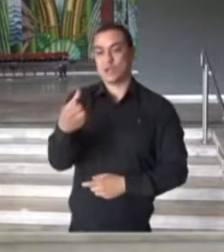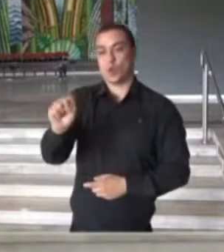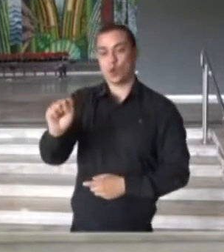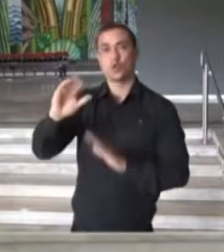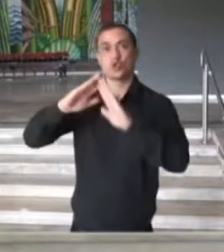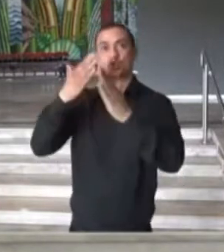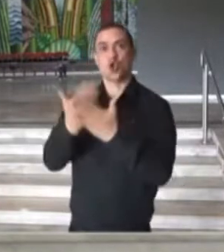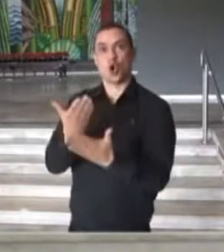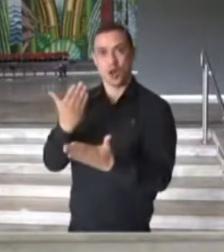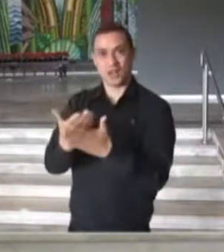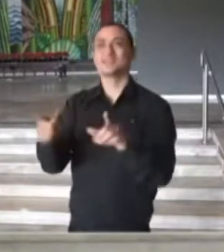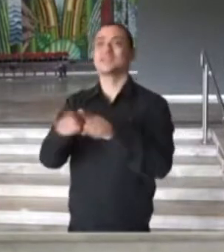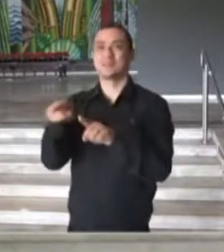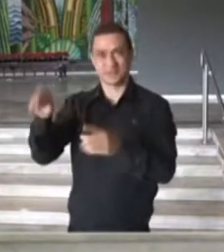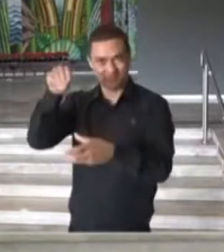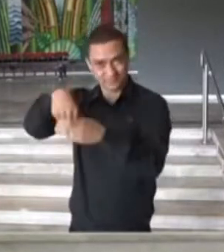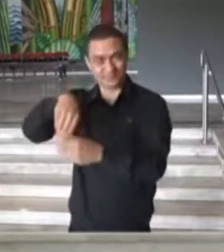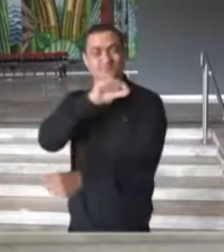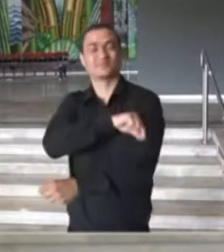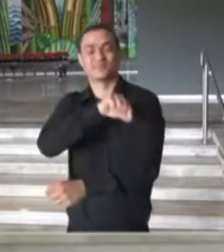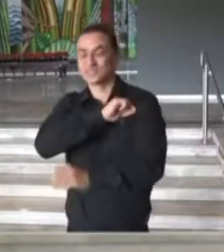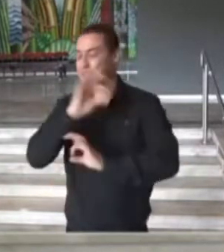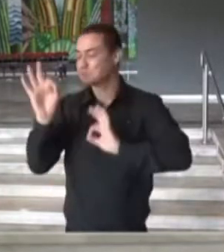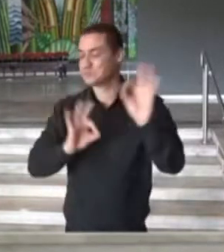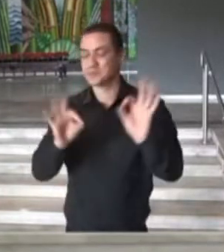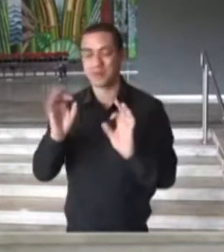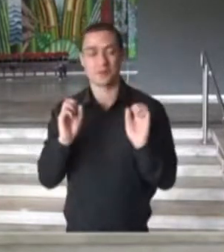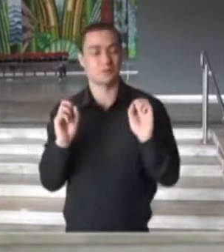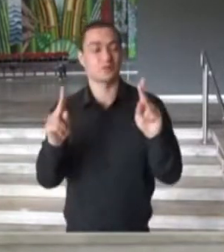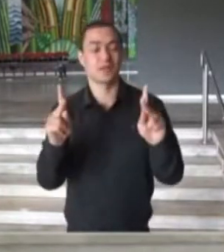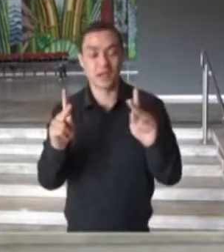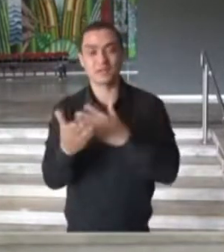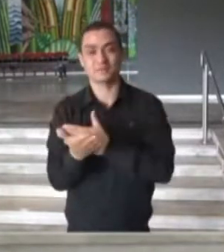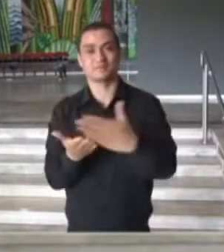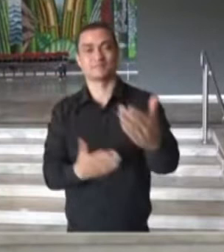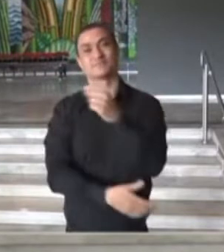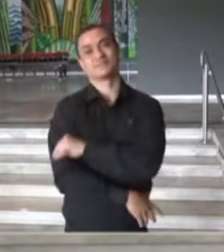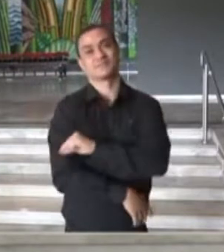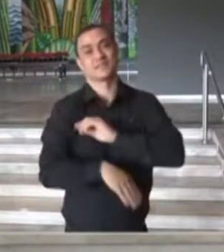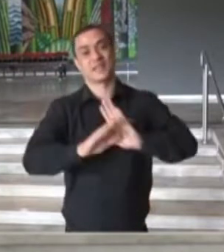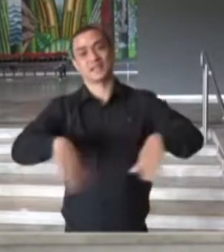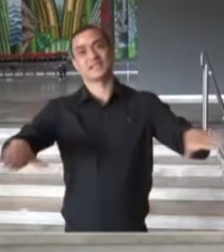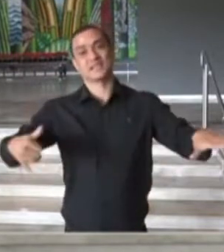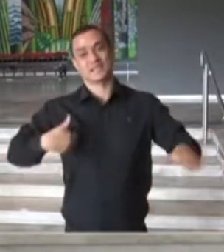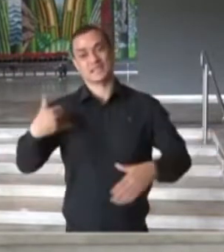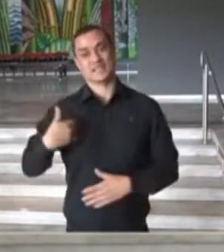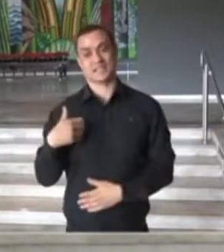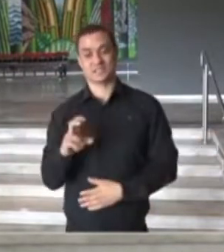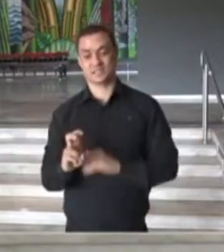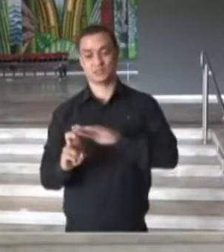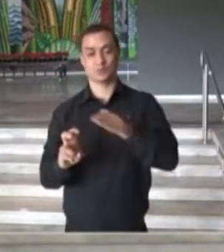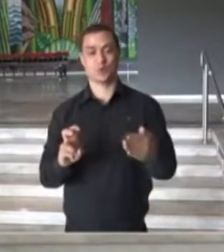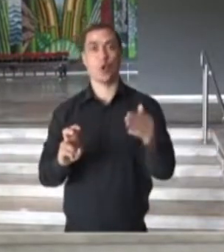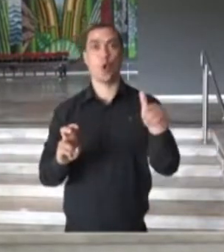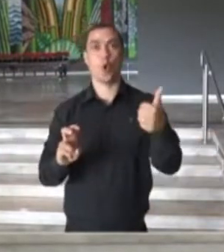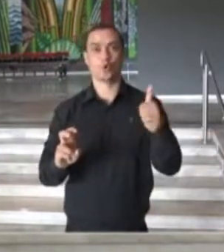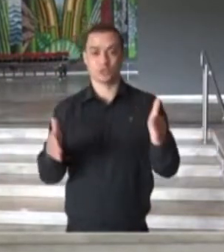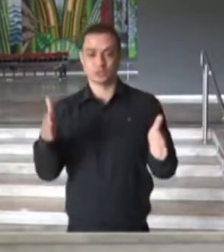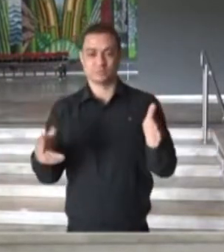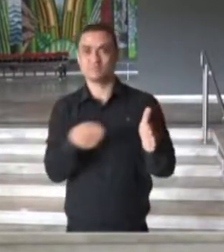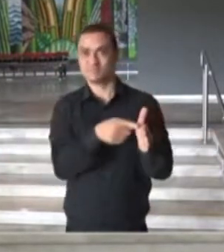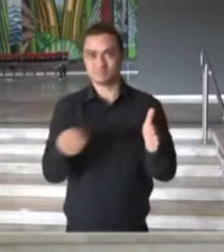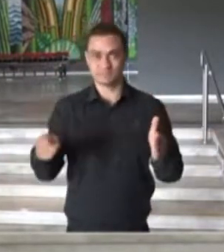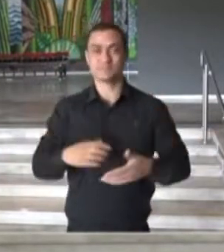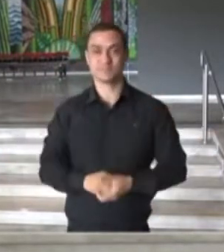e estaduais que já estão preparados para a vacinação de crianças nesta faixa de 5 a 11 anos.